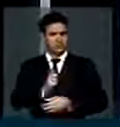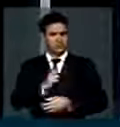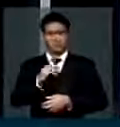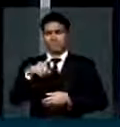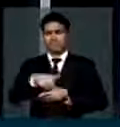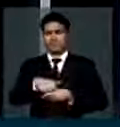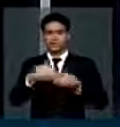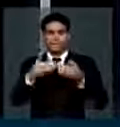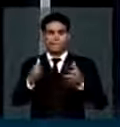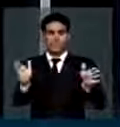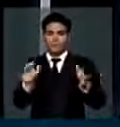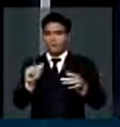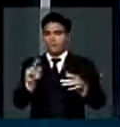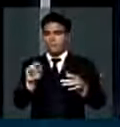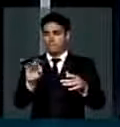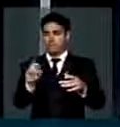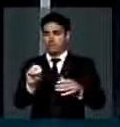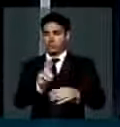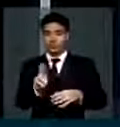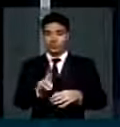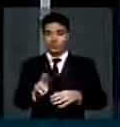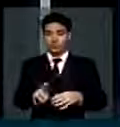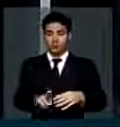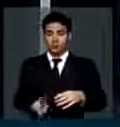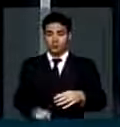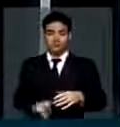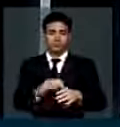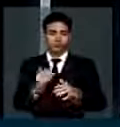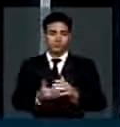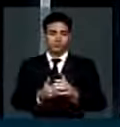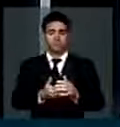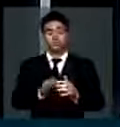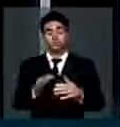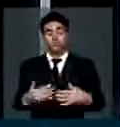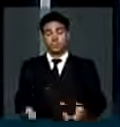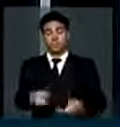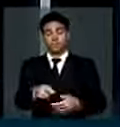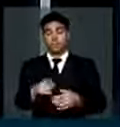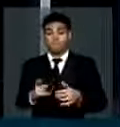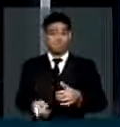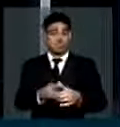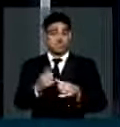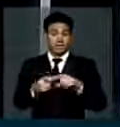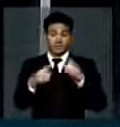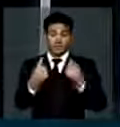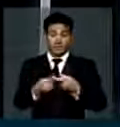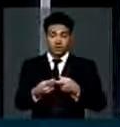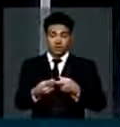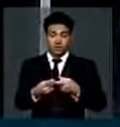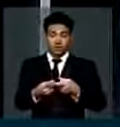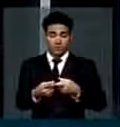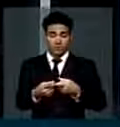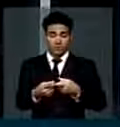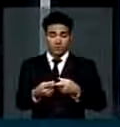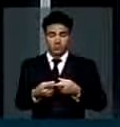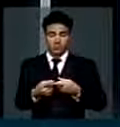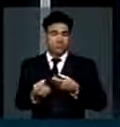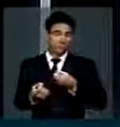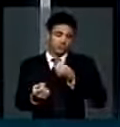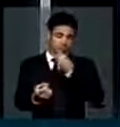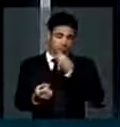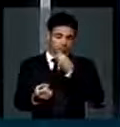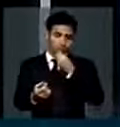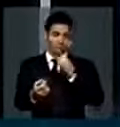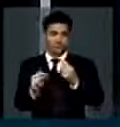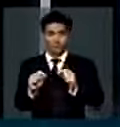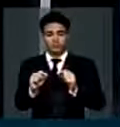aberto. Votação nominal. E essa primeira sessão, que deveria ser uma sessão